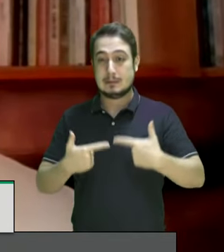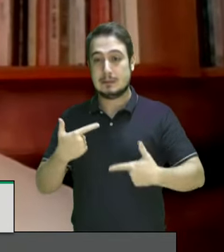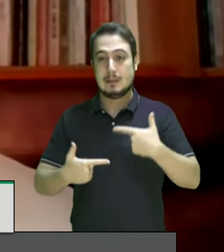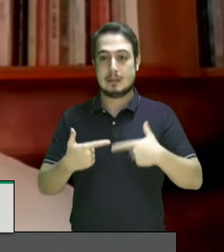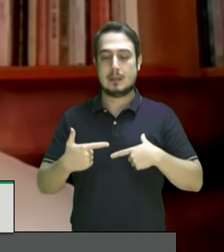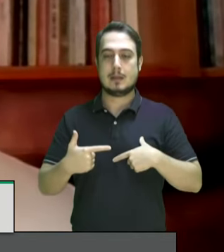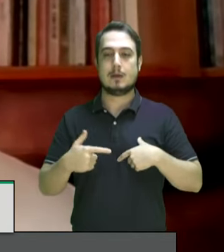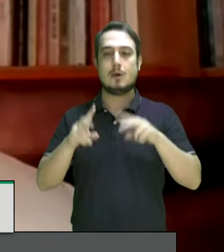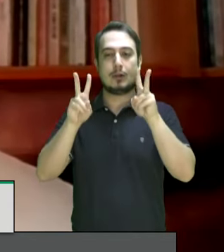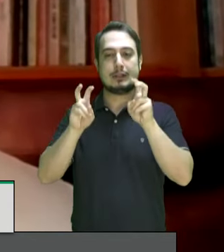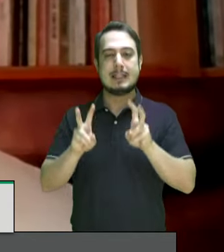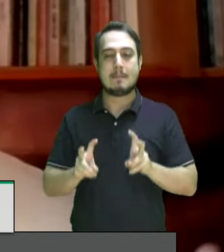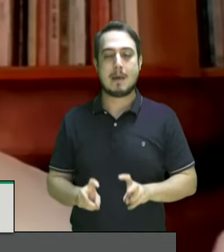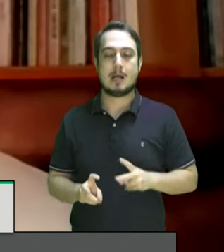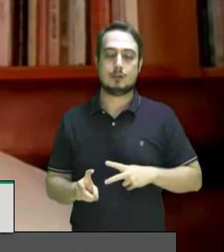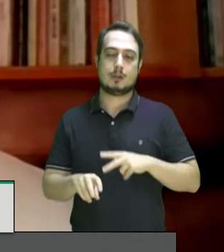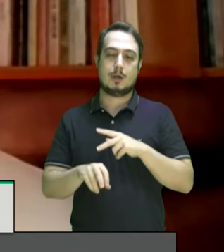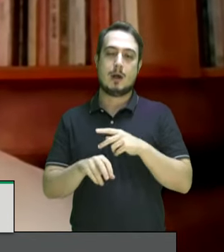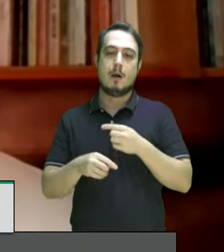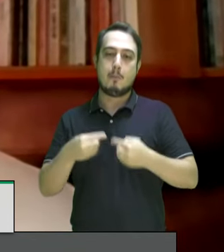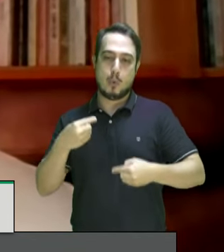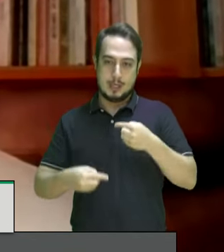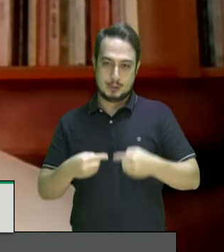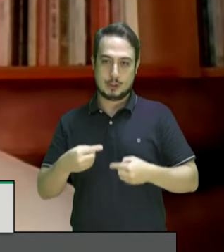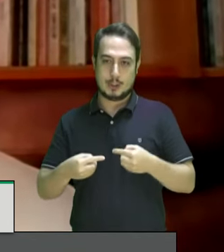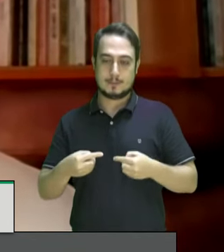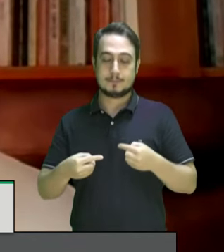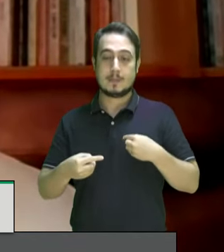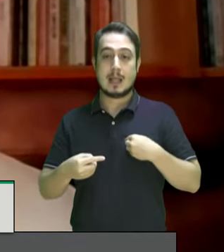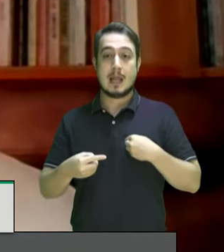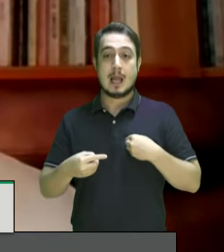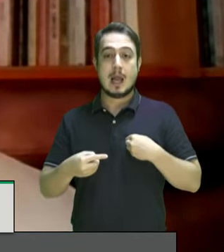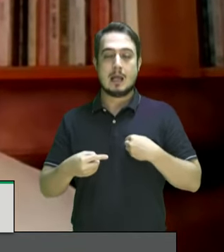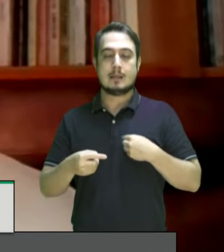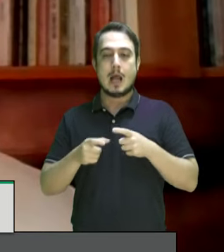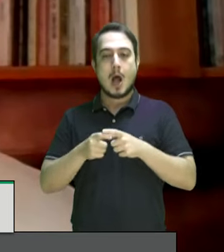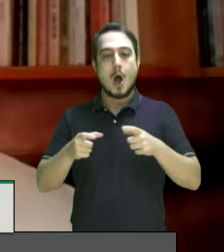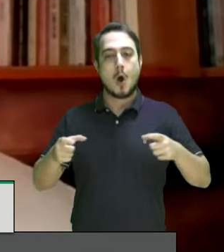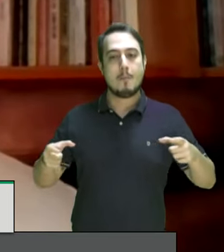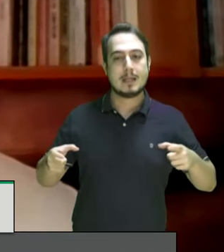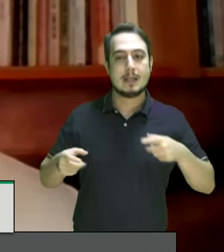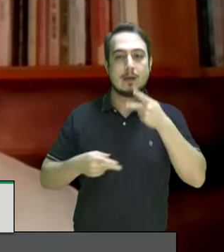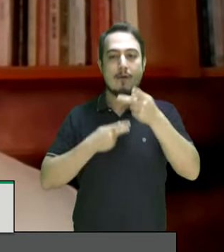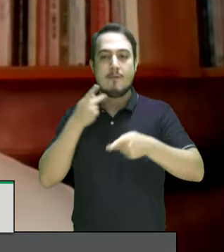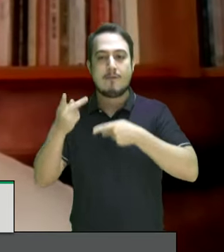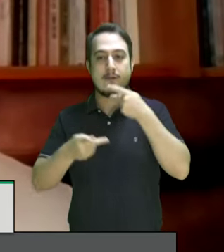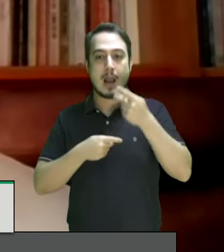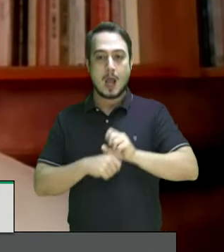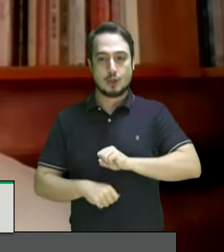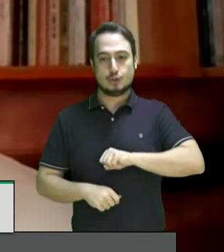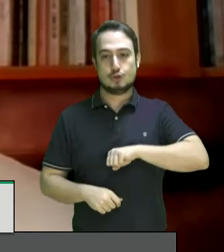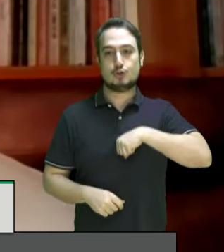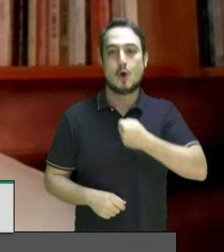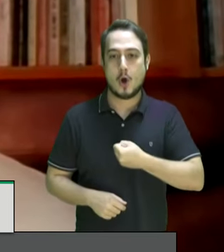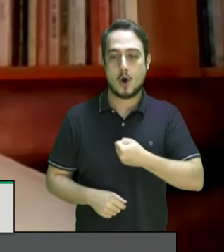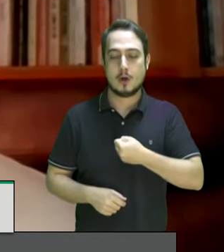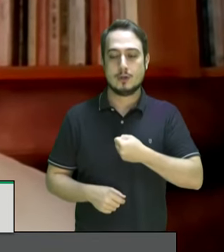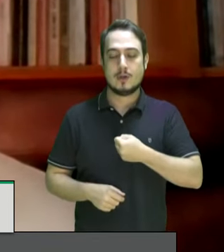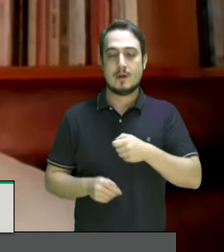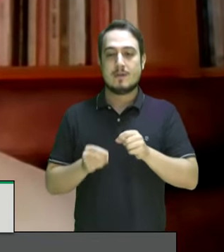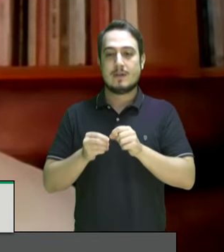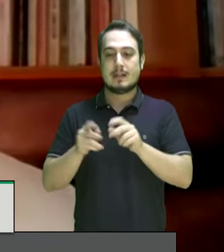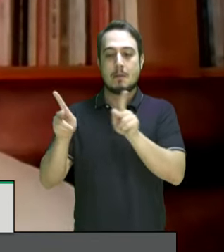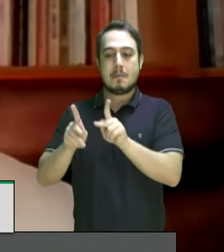político. O aumento dos discursos do odio está impactando gravemente a paz e a